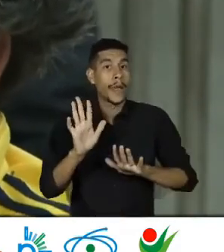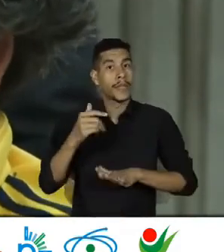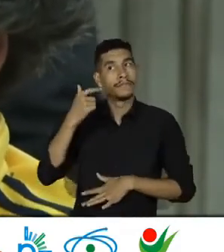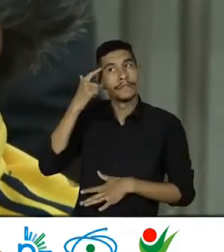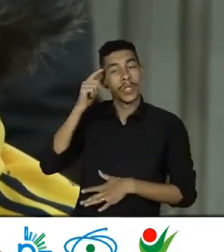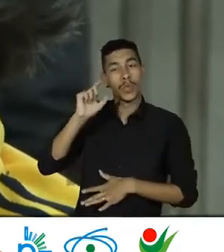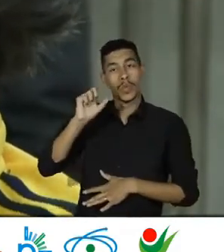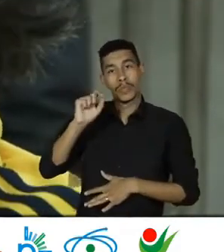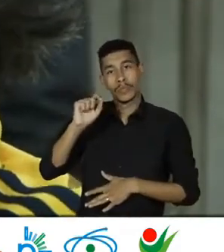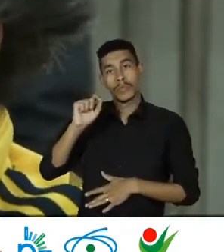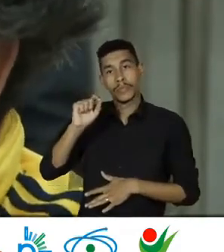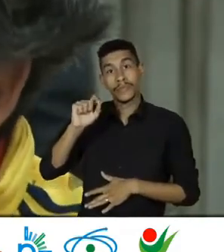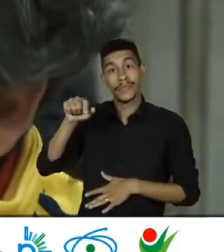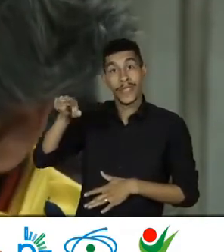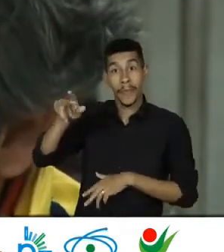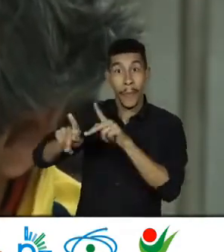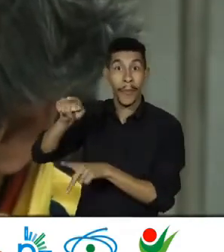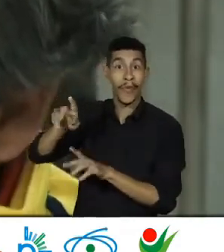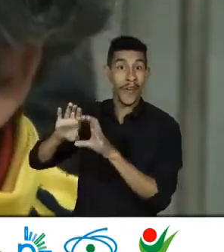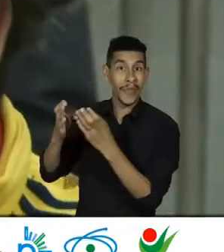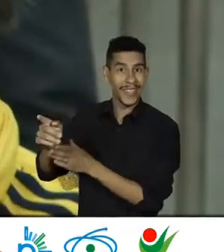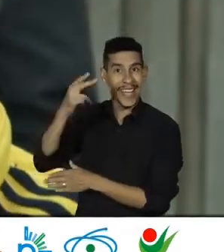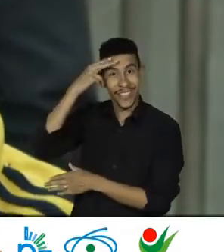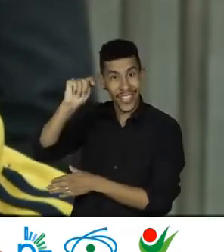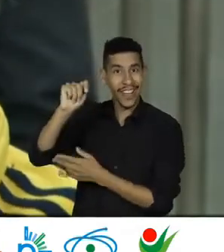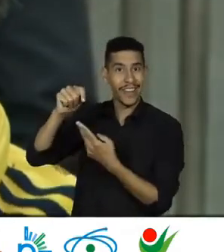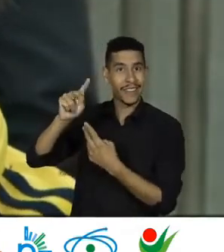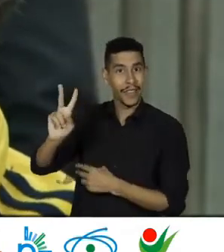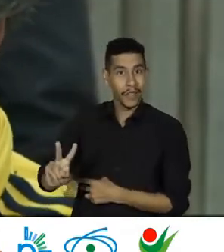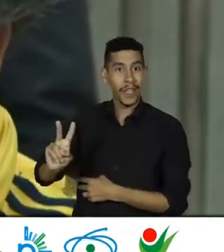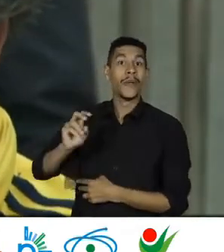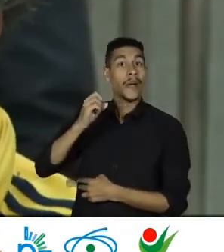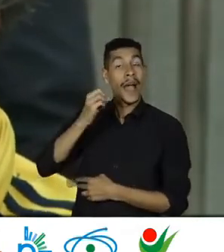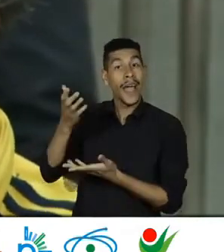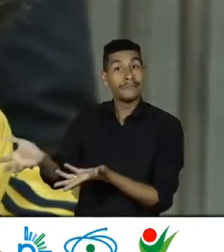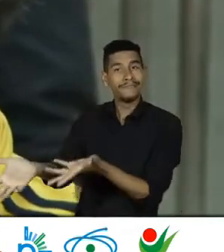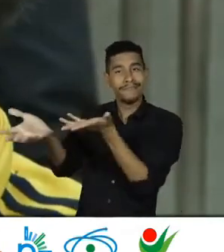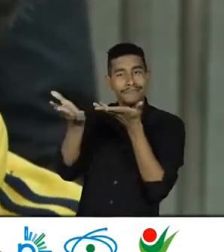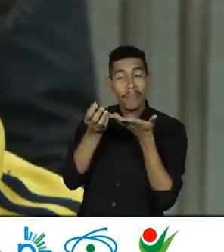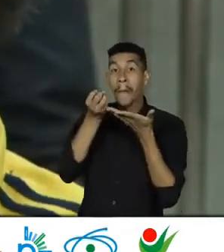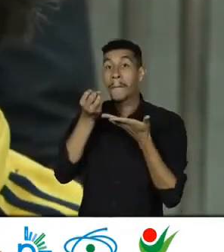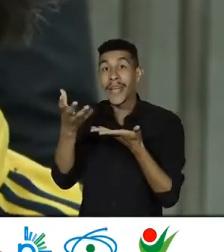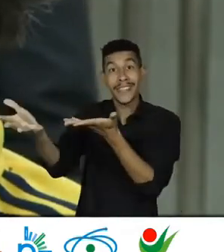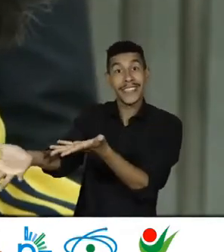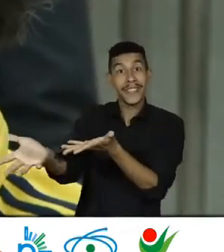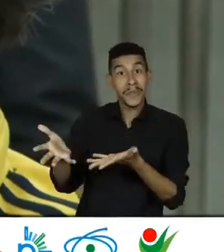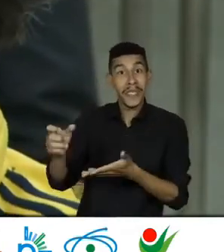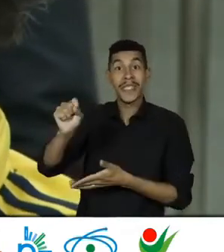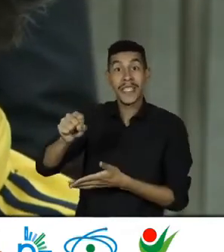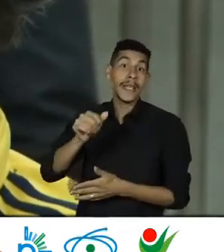foram Bem recebidos Entre aspas Diferentemente Como tu falaste Ali Em Caxias